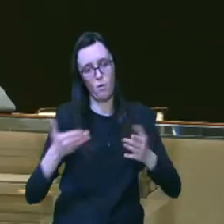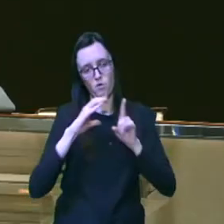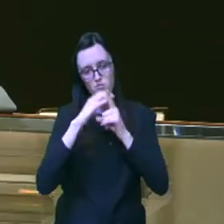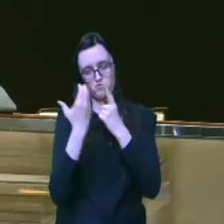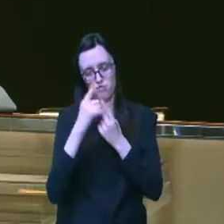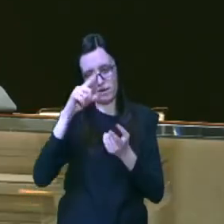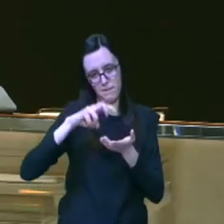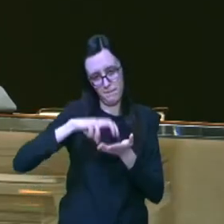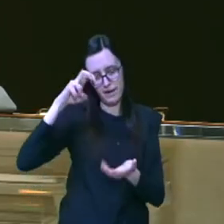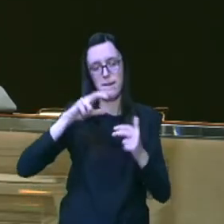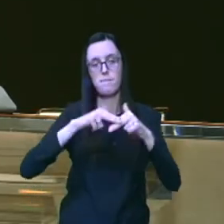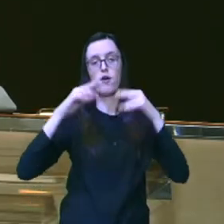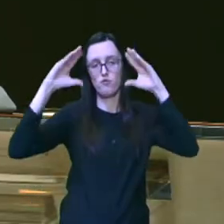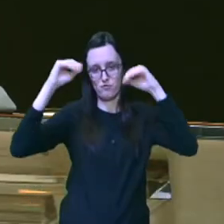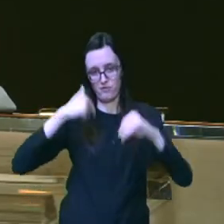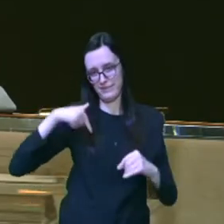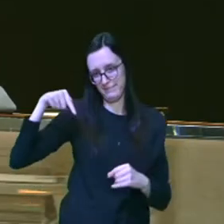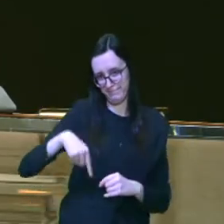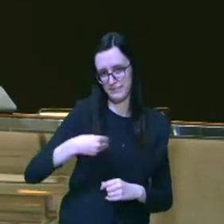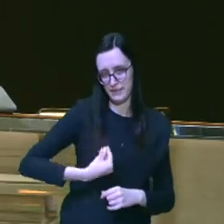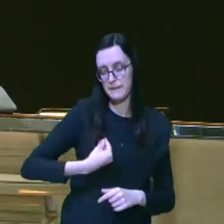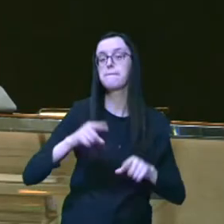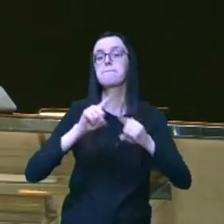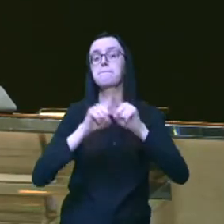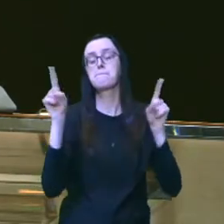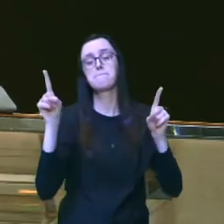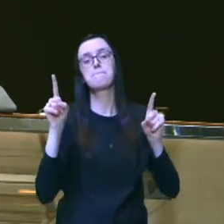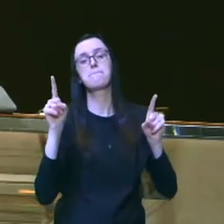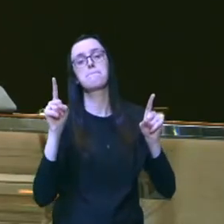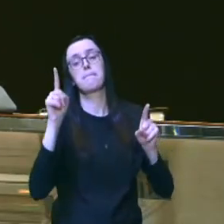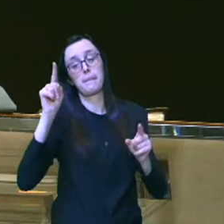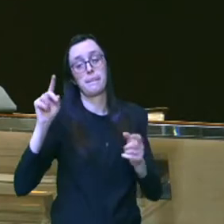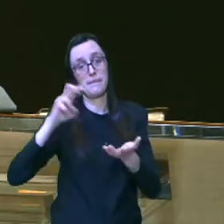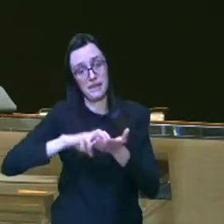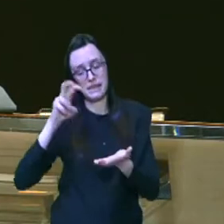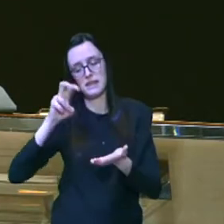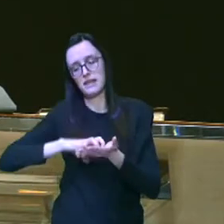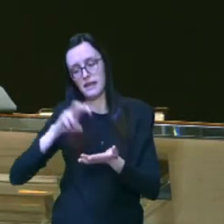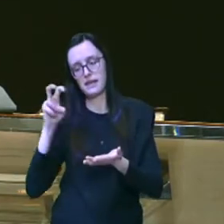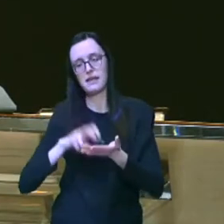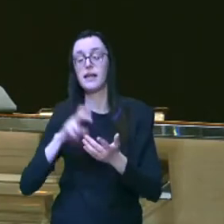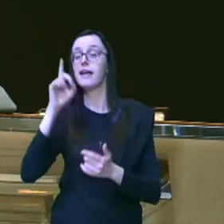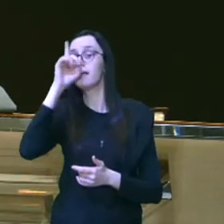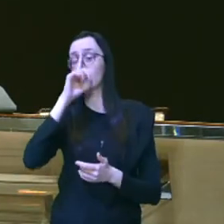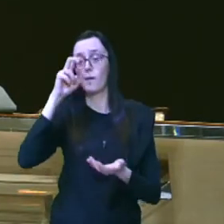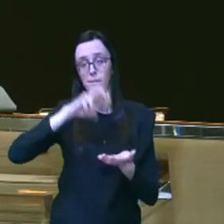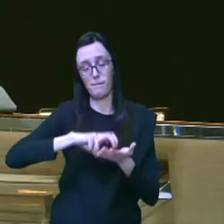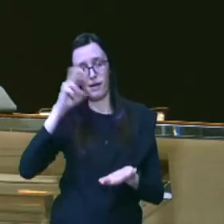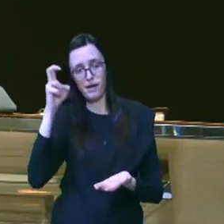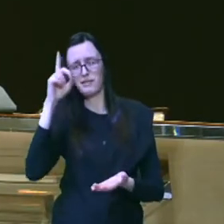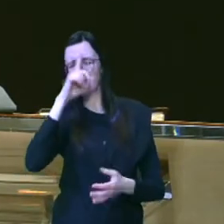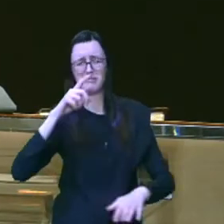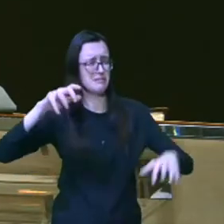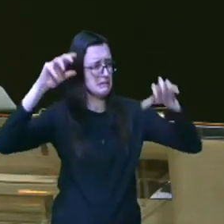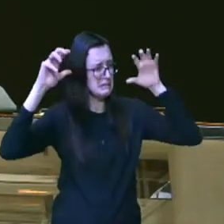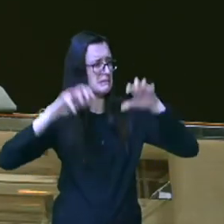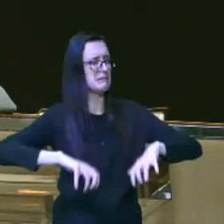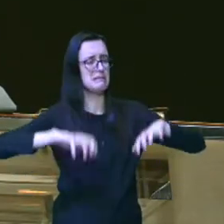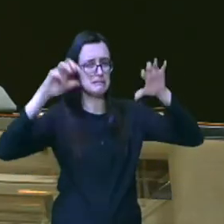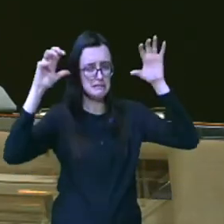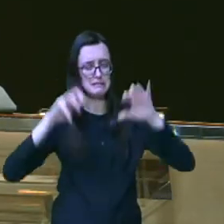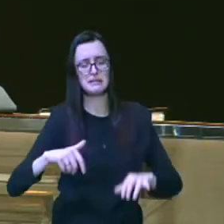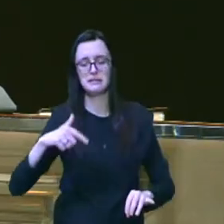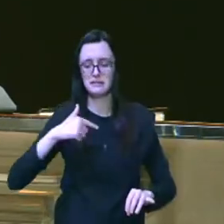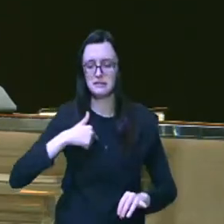pela manhã por isso que a noite eu estou aqui mas então eles eram pela manhã e no domingo de manhã um domingo chuvoso eu fui lá